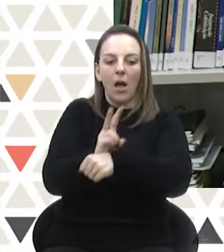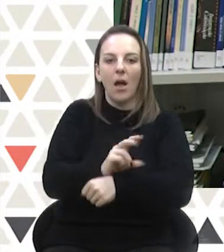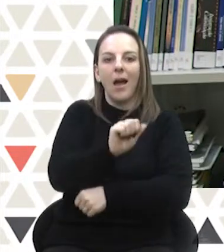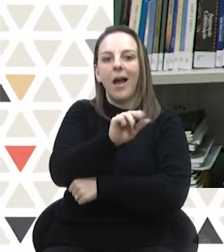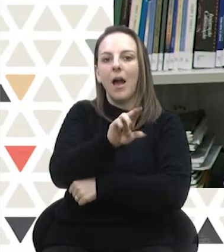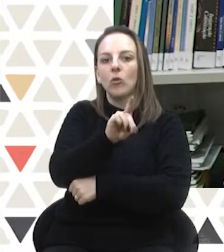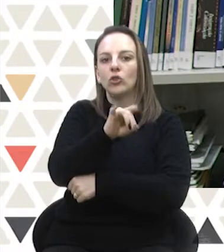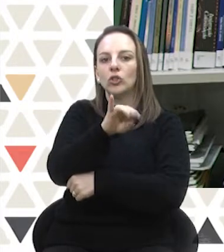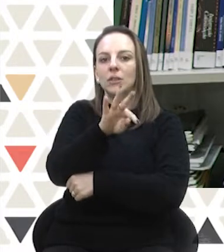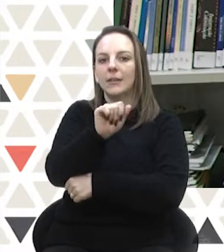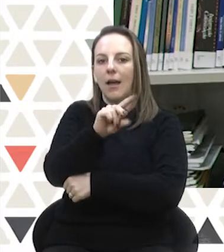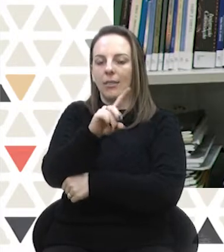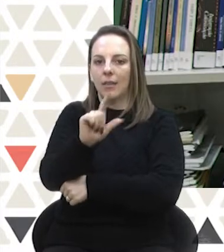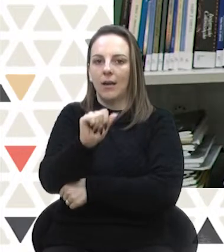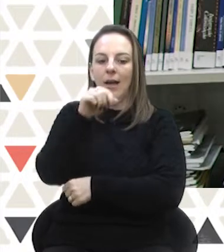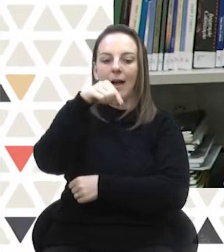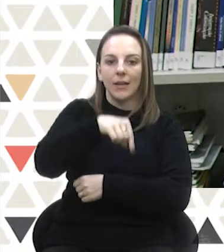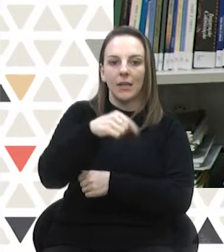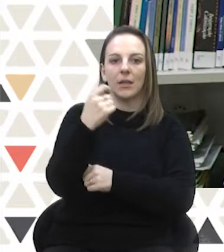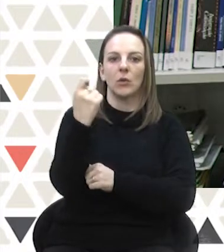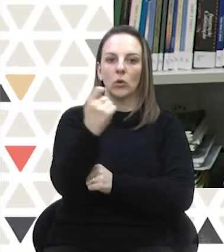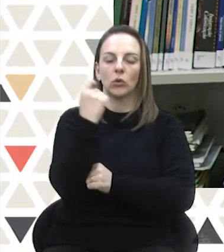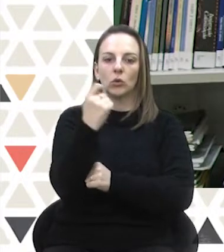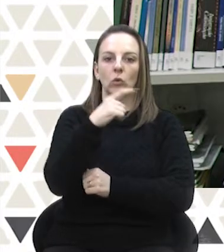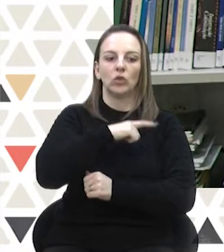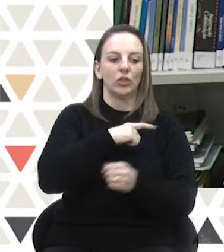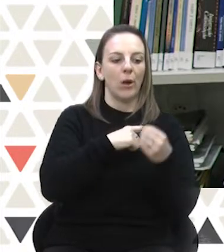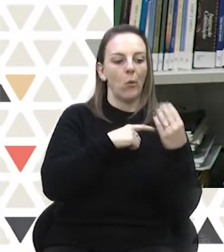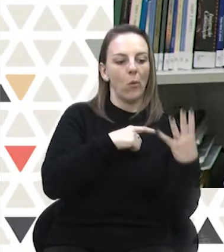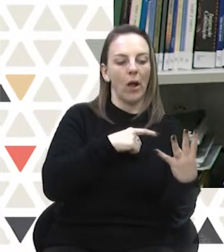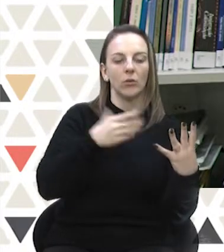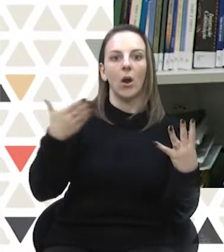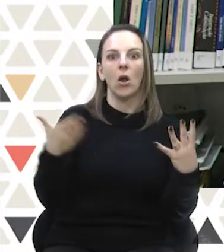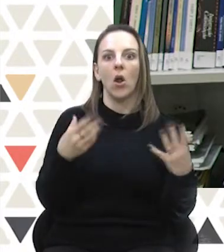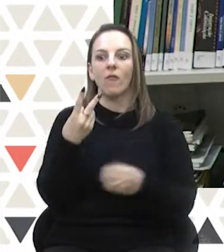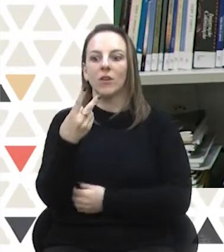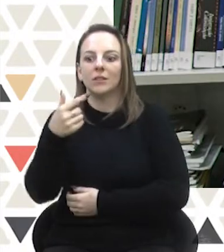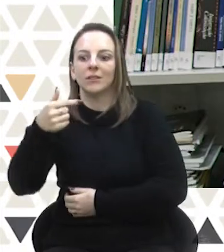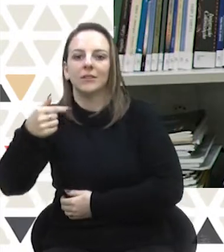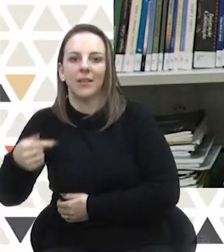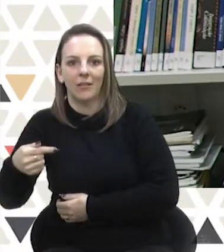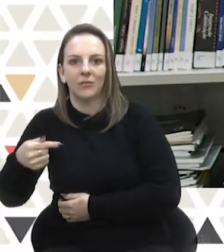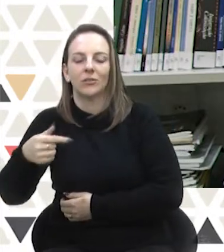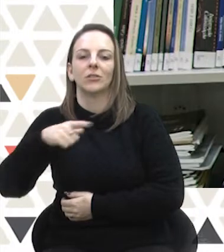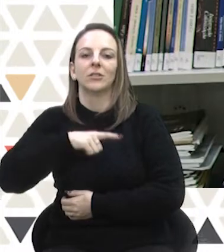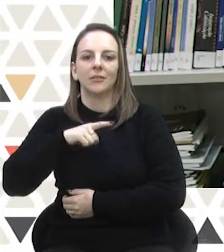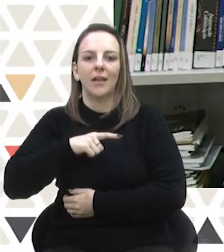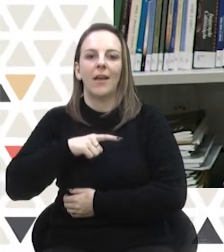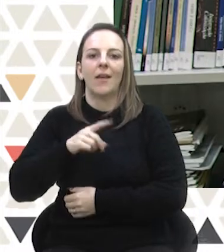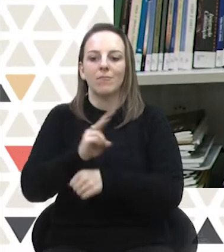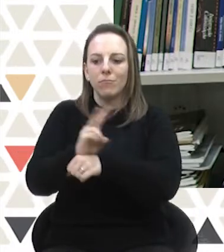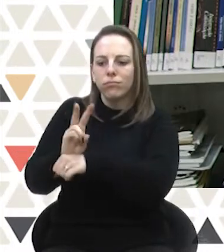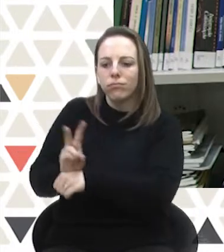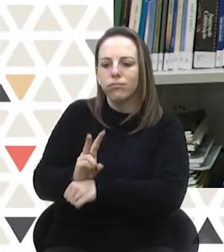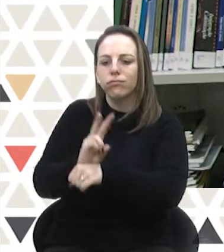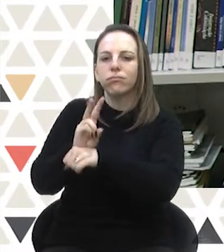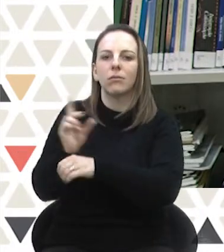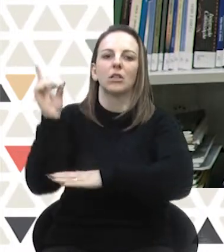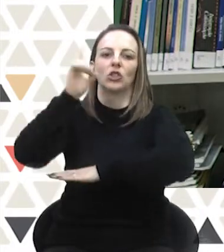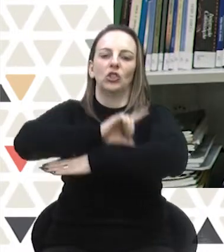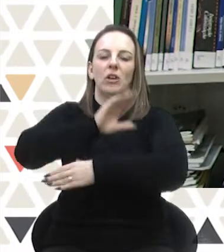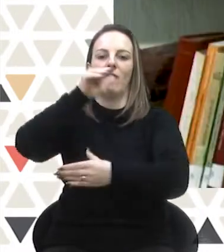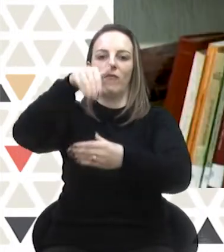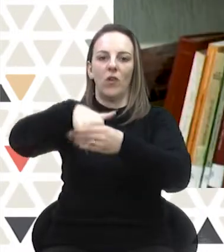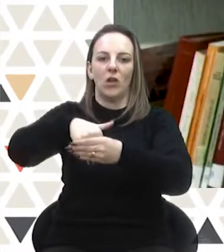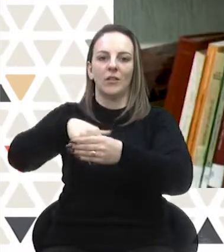Grande do Sul nós passaremos de quatro urnas auditadas em 2020 para 27 urnas que serão auditadas no dia